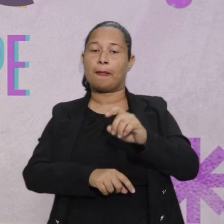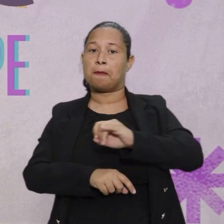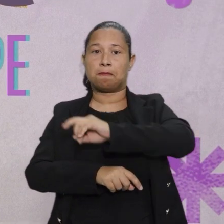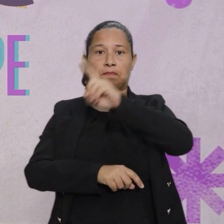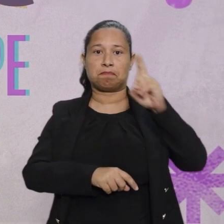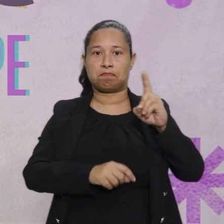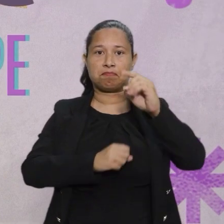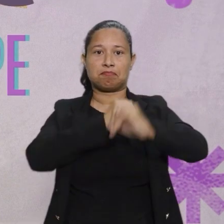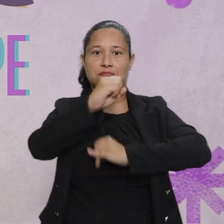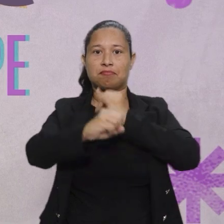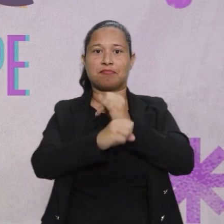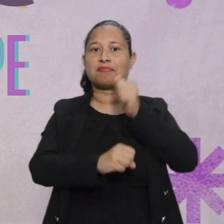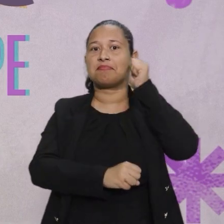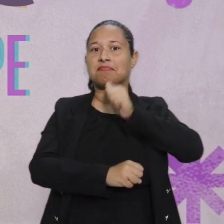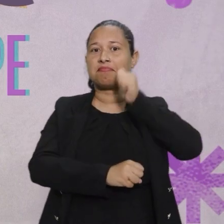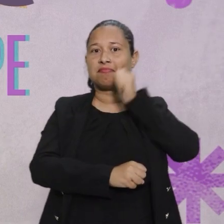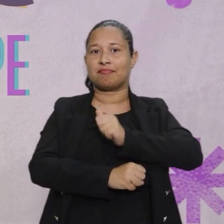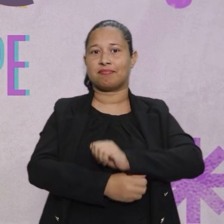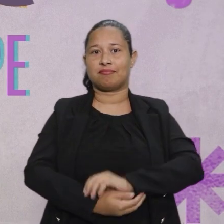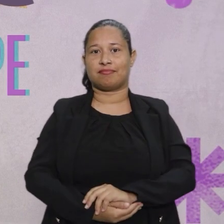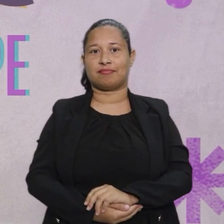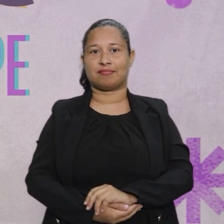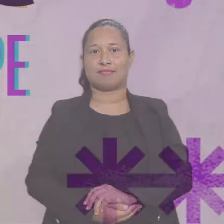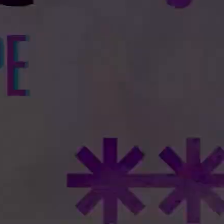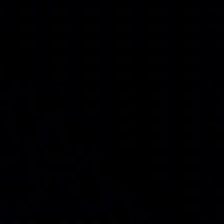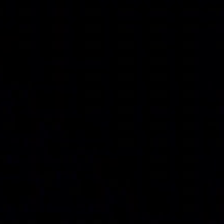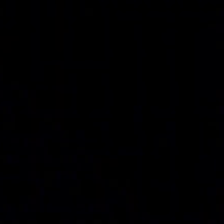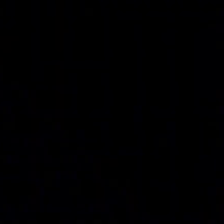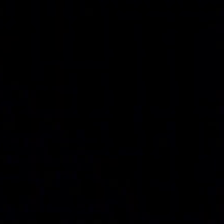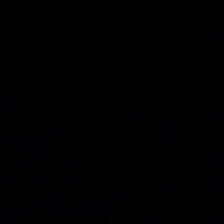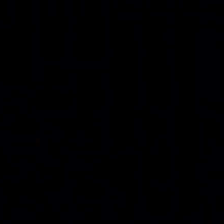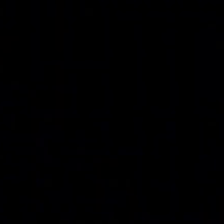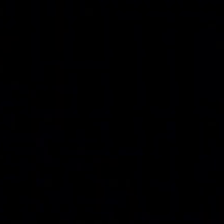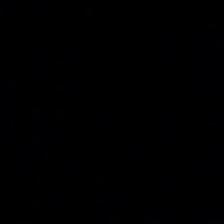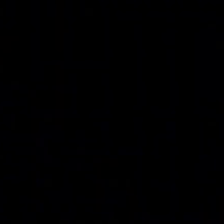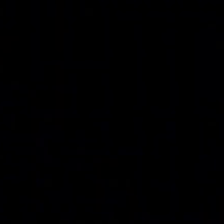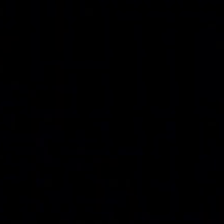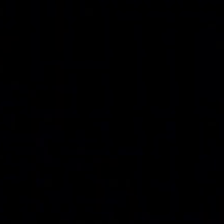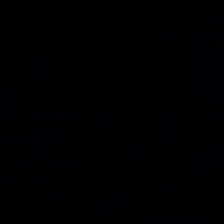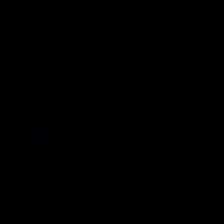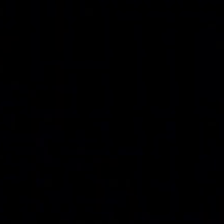Internacional da Mulher. 6 de março, Dia Internacional março, Internacional Mulher. 1